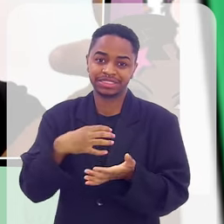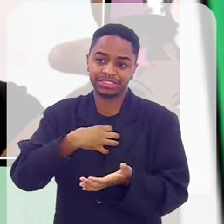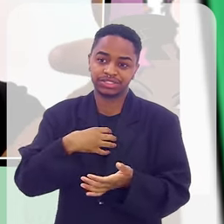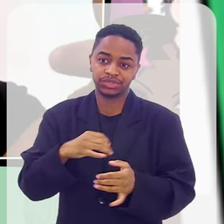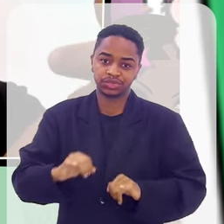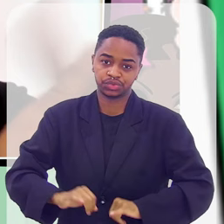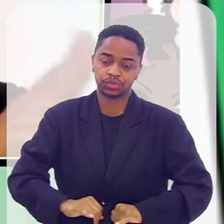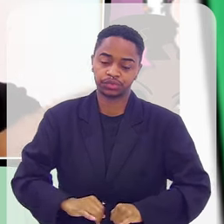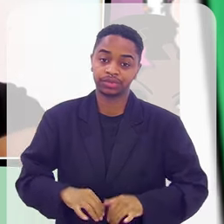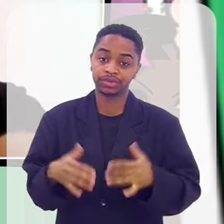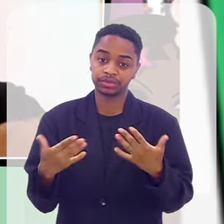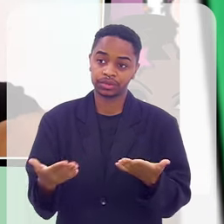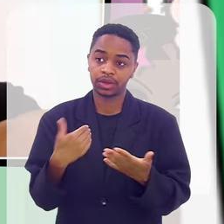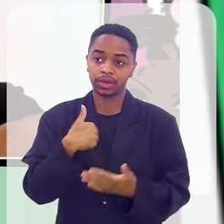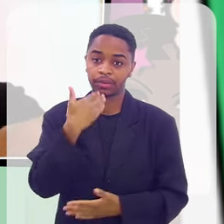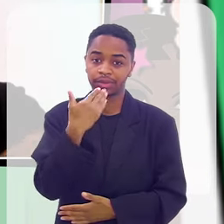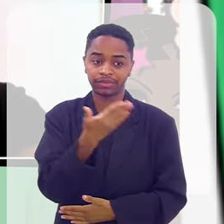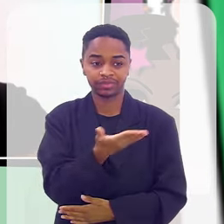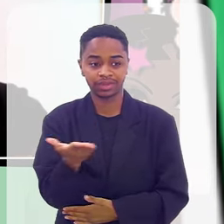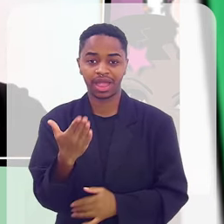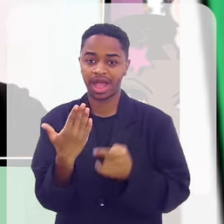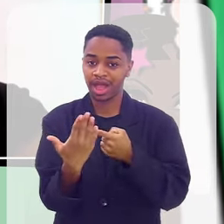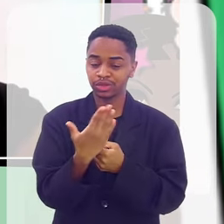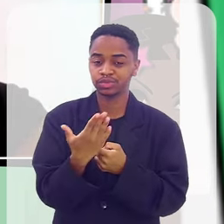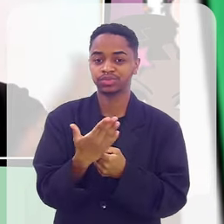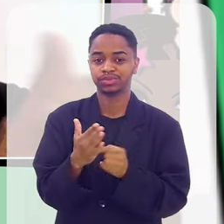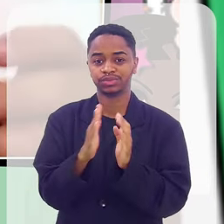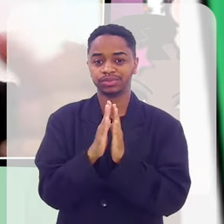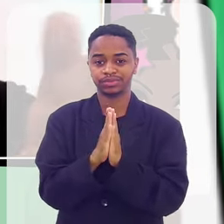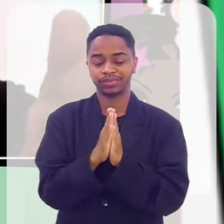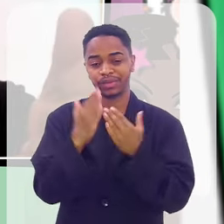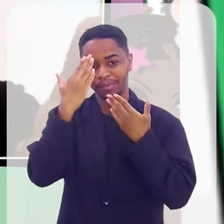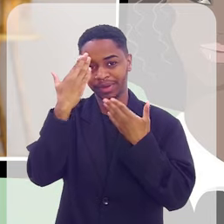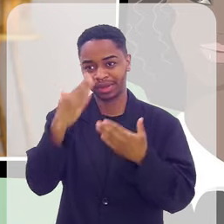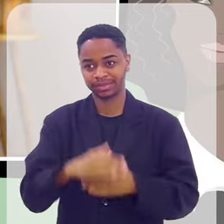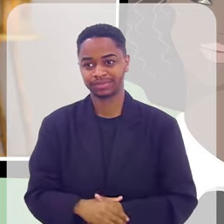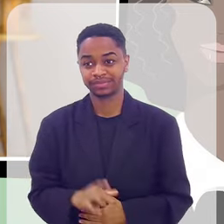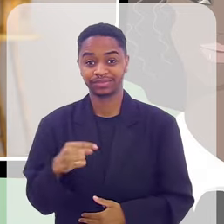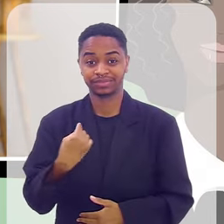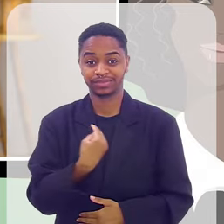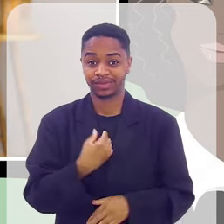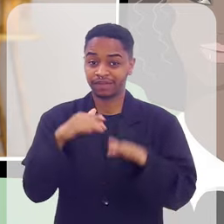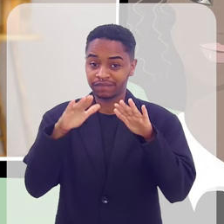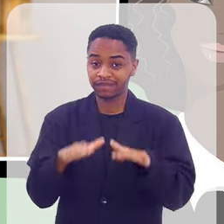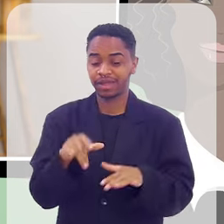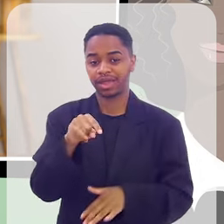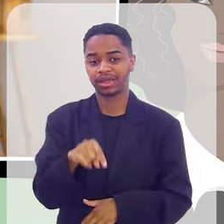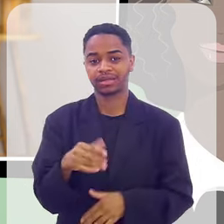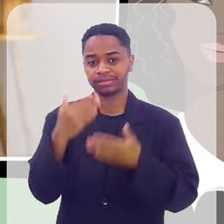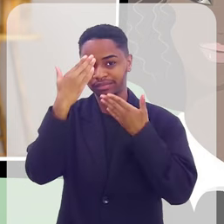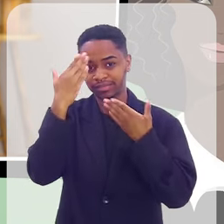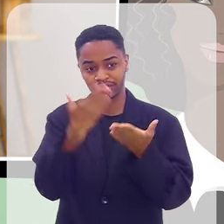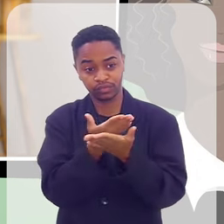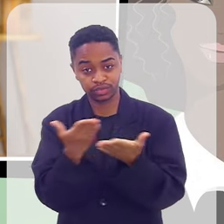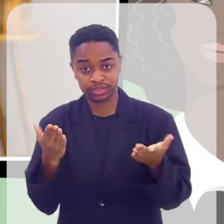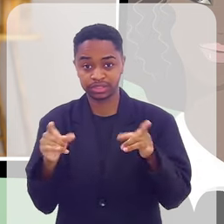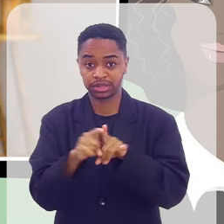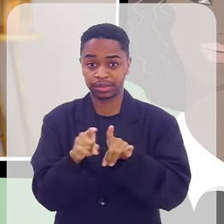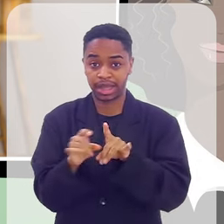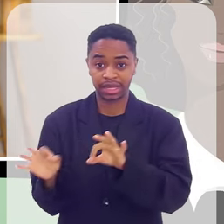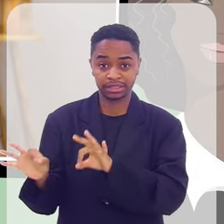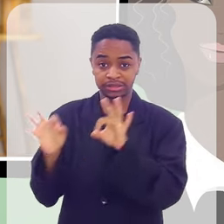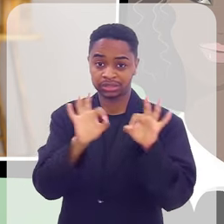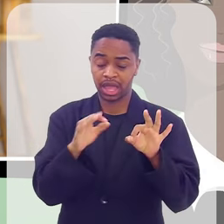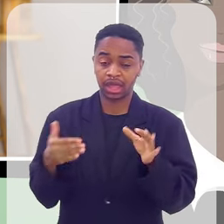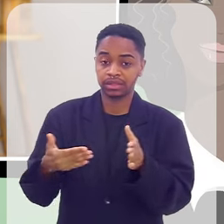sofrimento para a gente. Então, peço essa ajuda aí e muito obrigada. Ficamos por aqui. Agradeço a você também